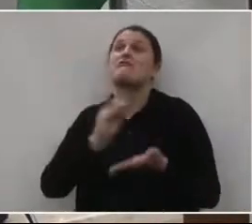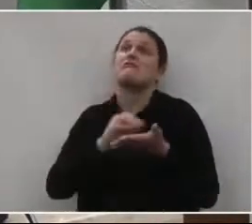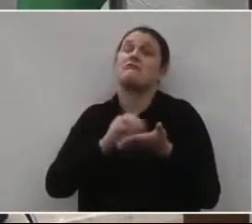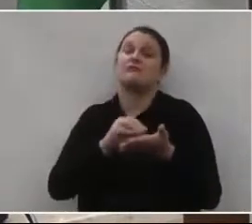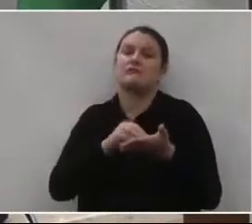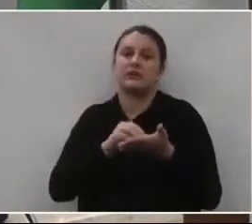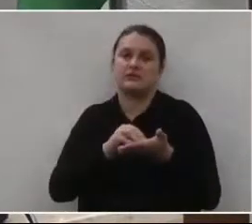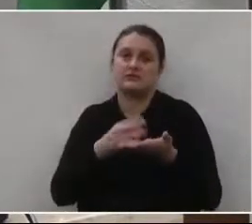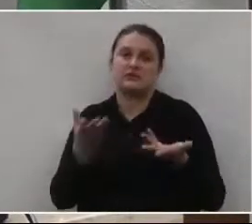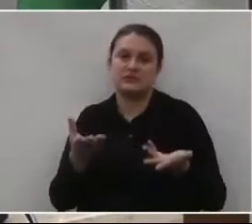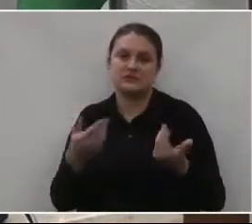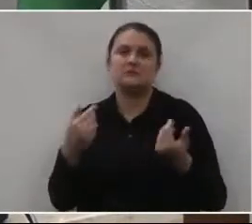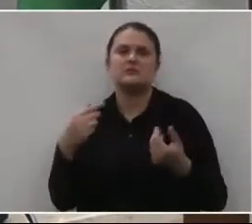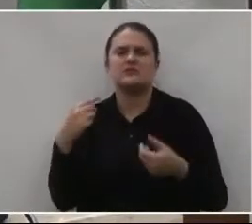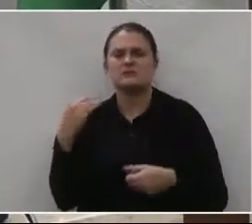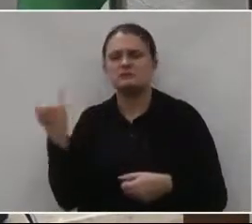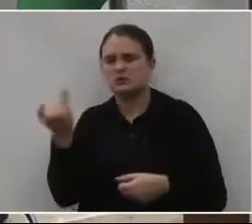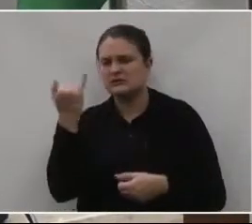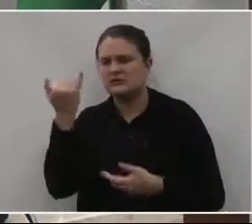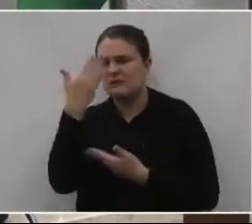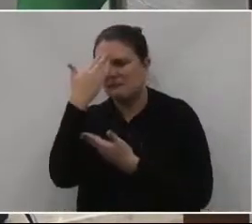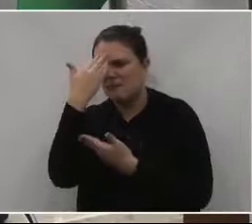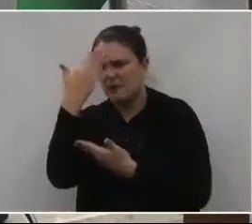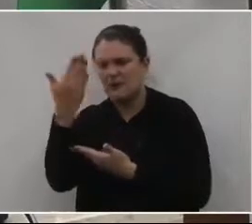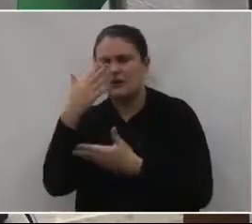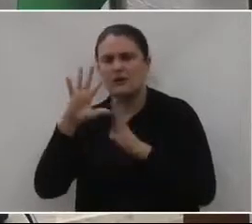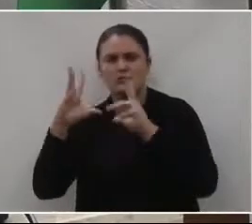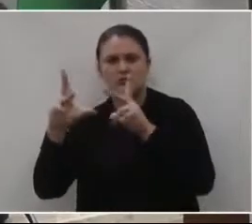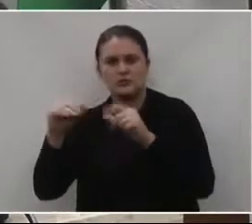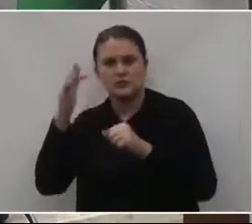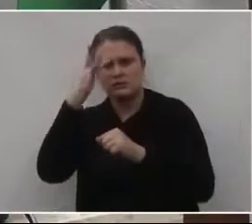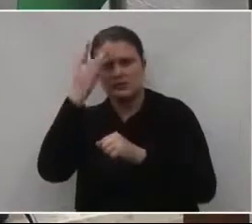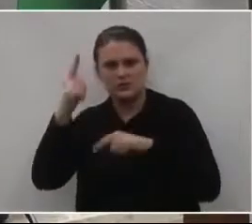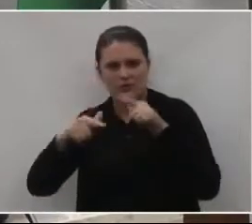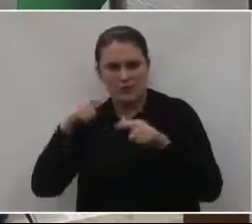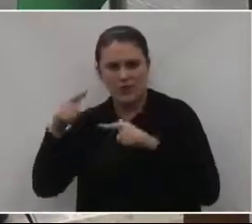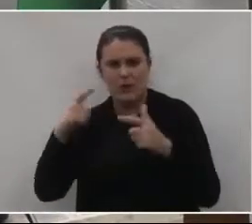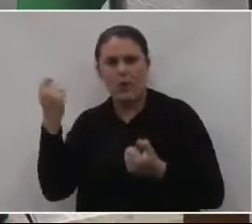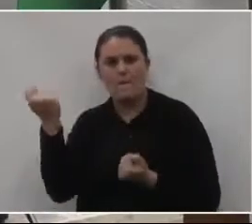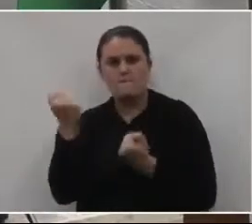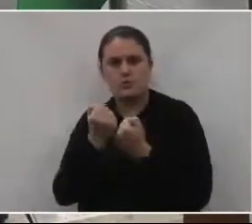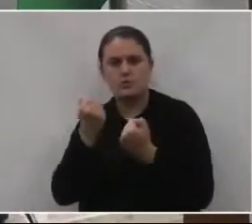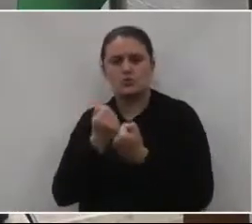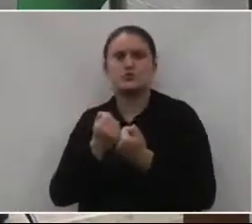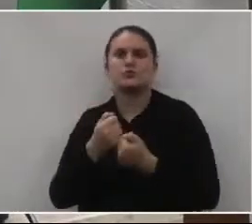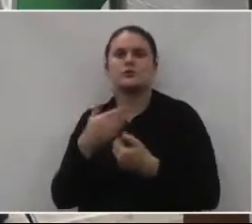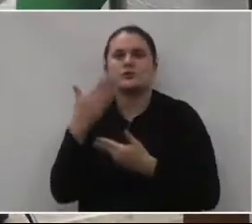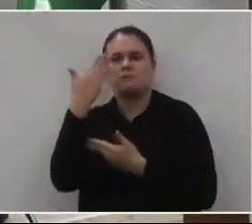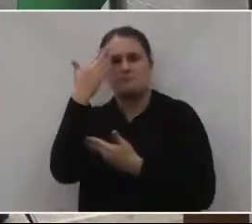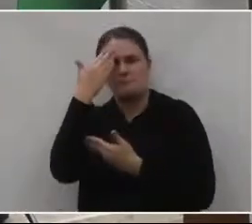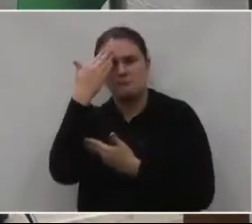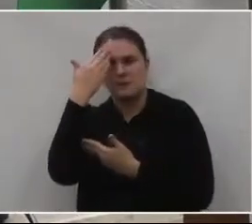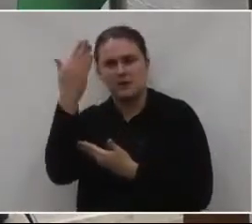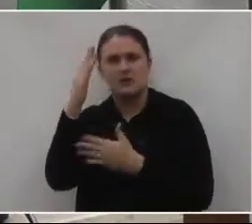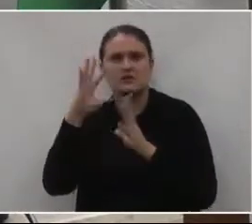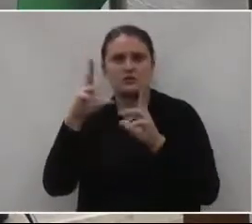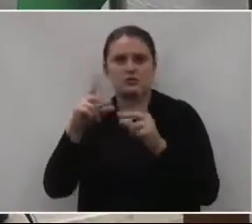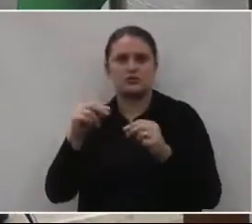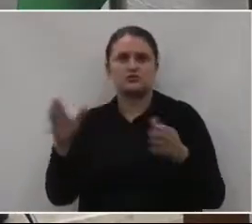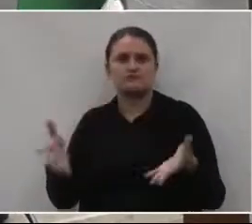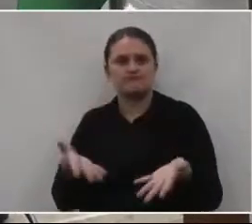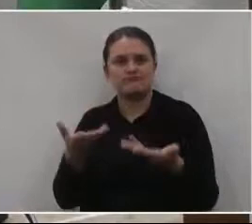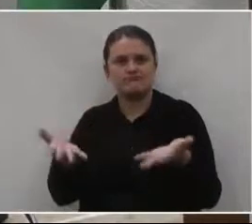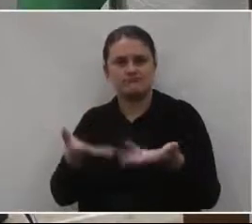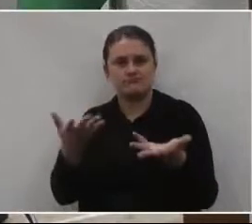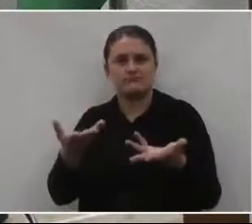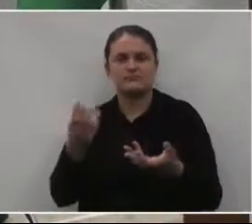ficaria deselegante. Mas, então, citando aí os parceiros principais e que estão nessa